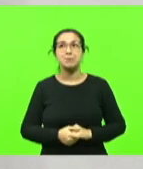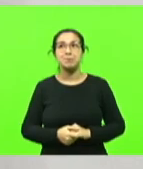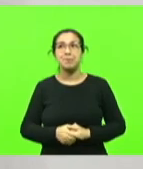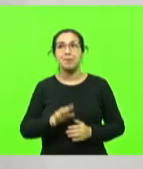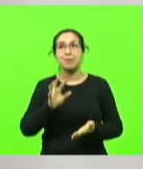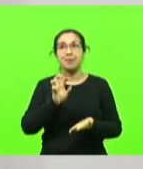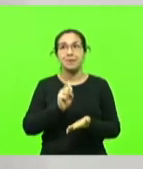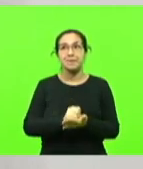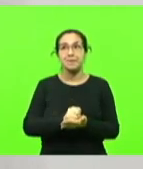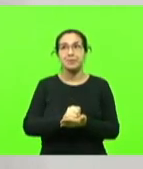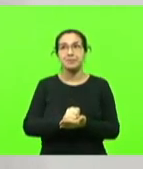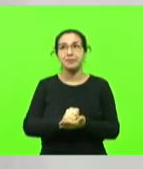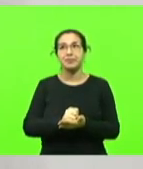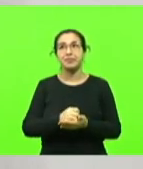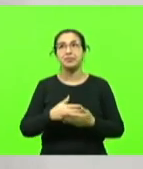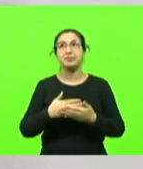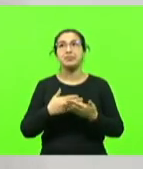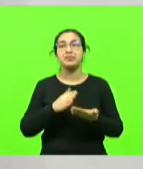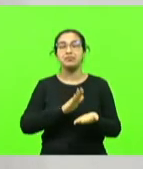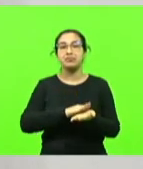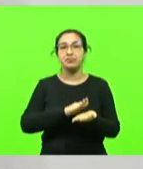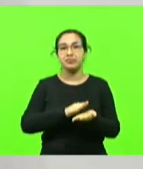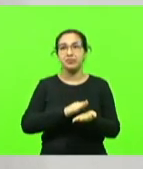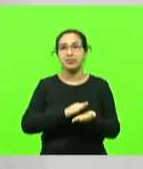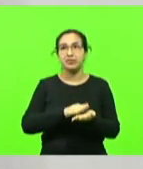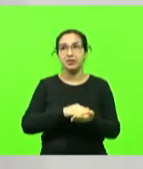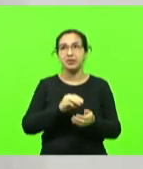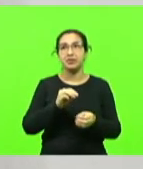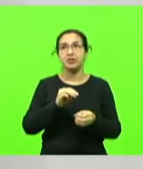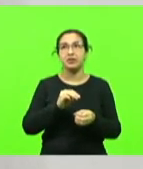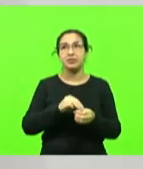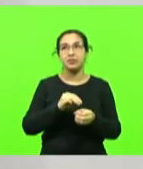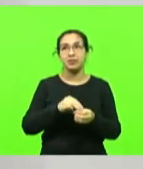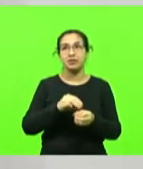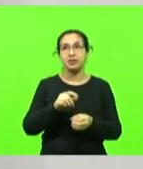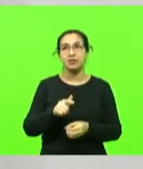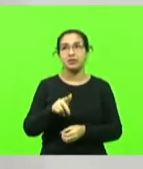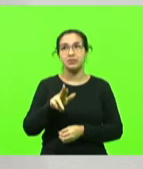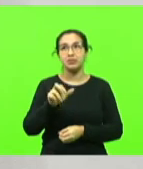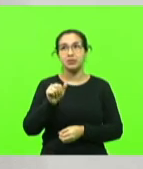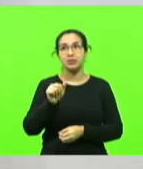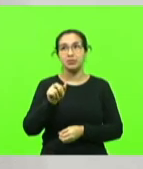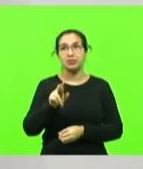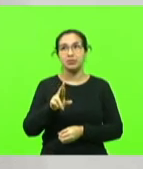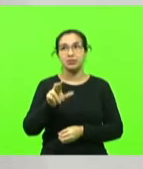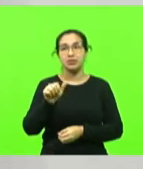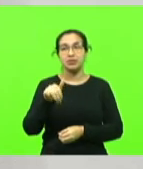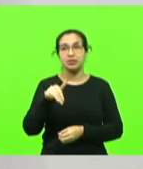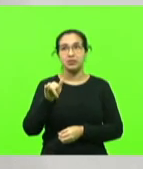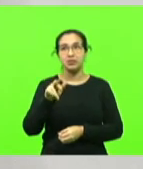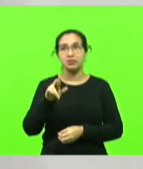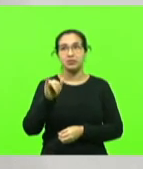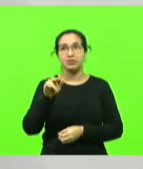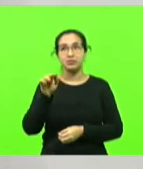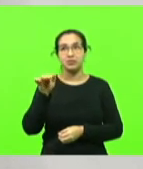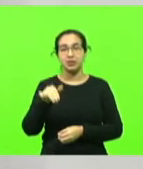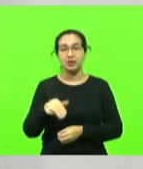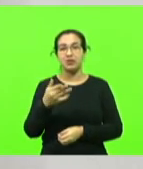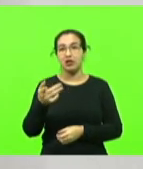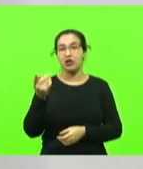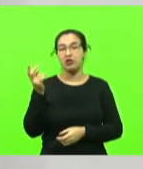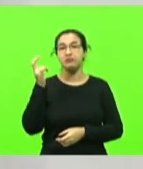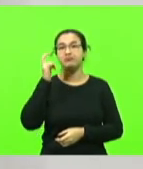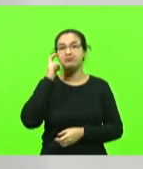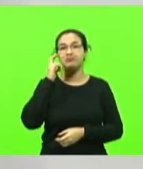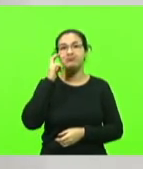registrado o meu elogio à cidade de Guaramirim, ao Bardim, que menino inteligente, talentoso, que